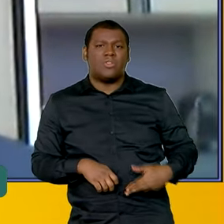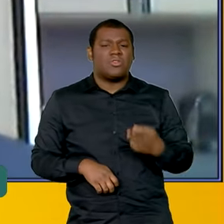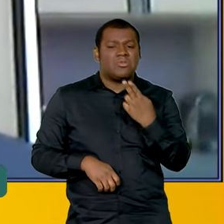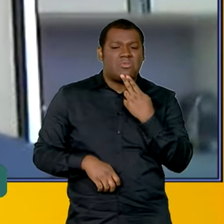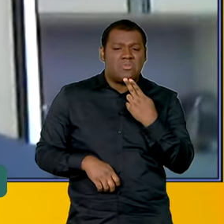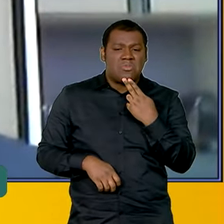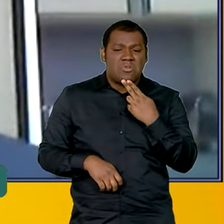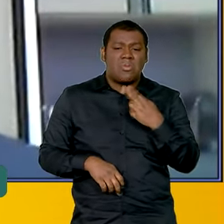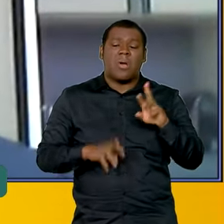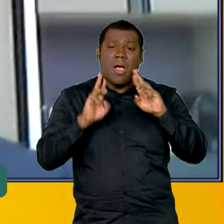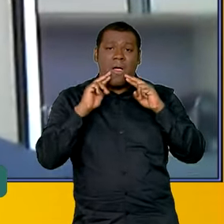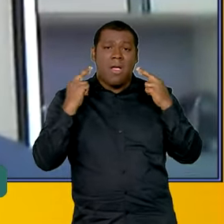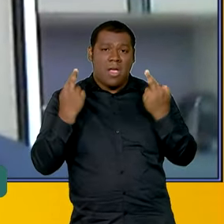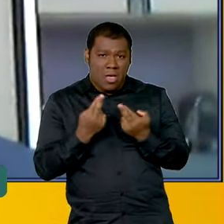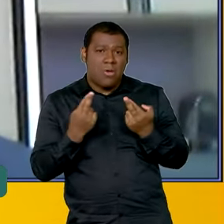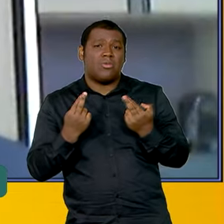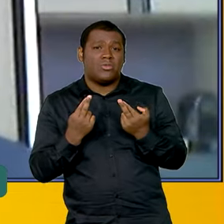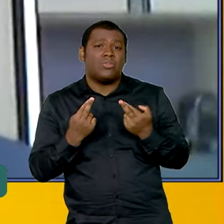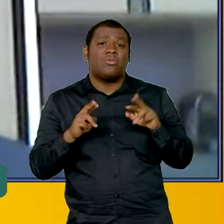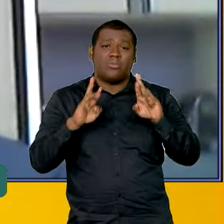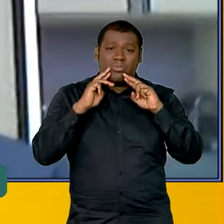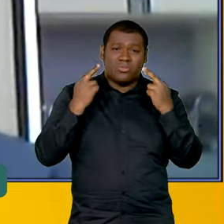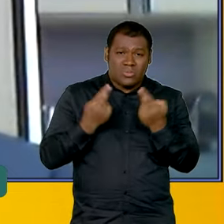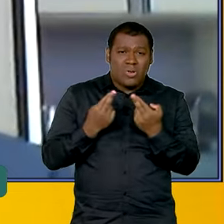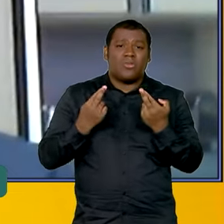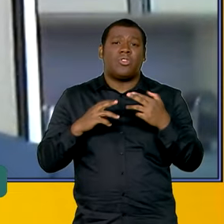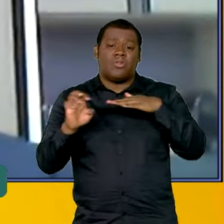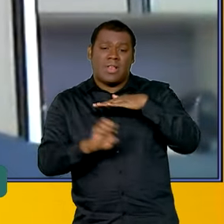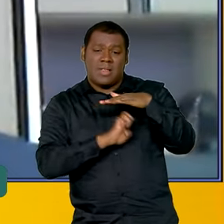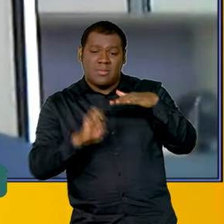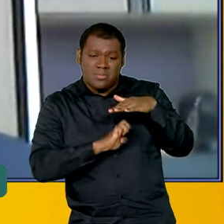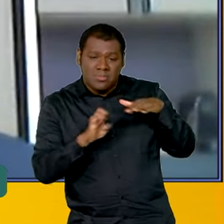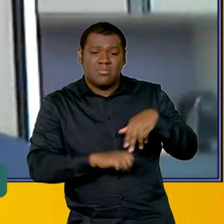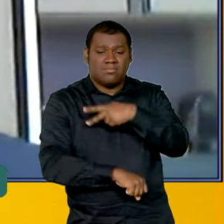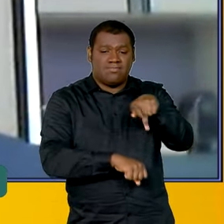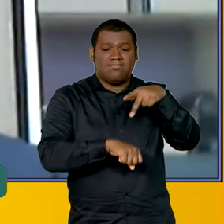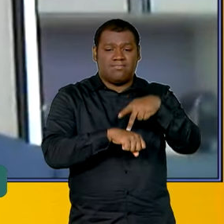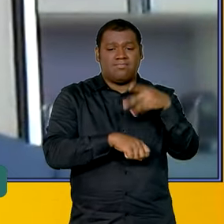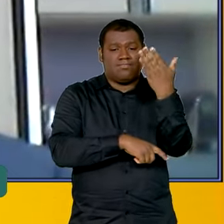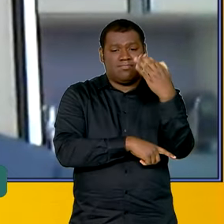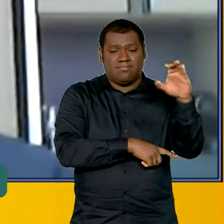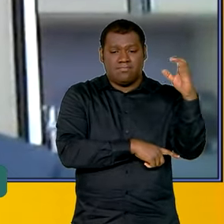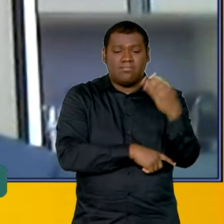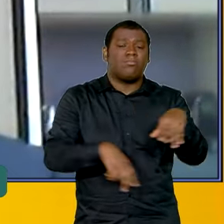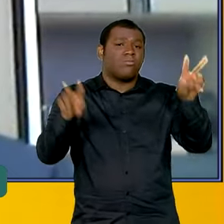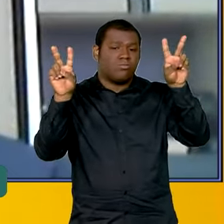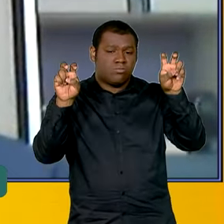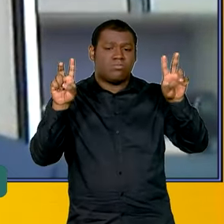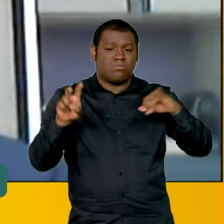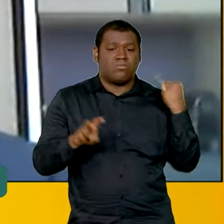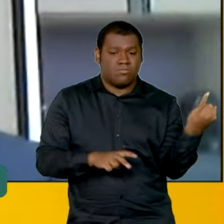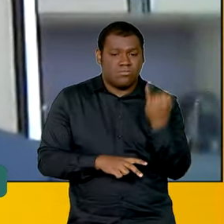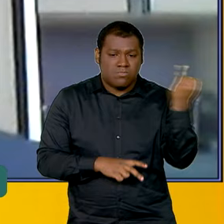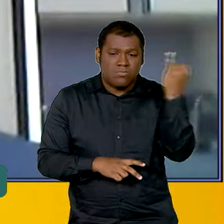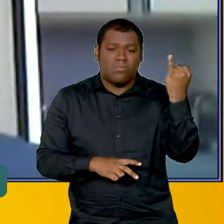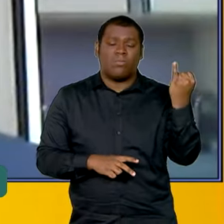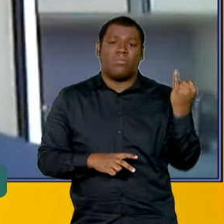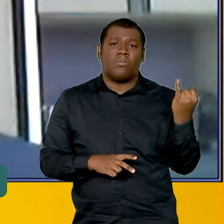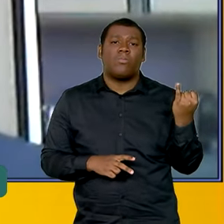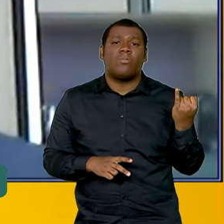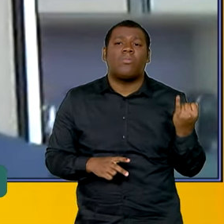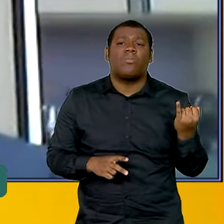aqui colombianos para falar das rotas de integração, que é um tema da mais absoluta importância nesse momento.